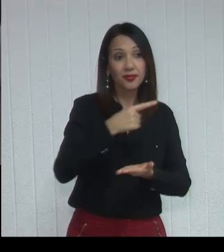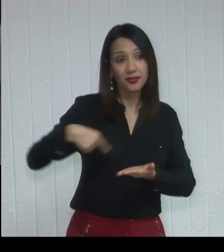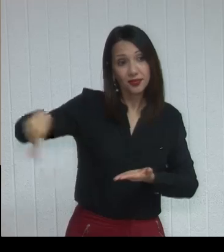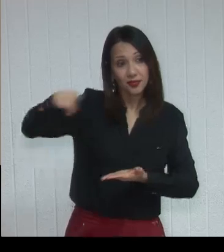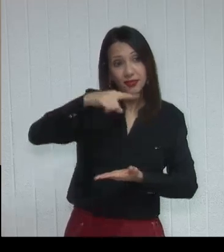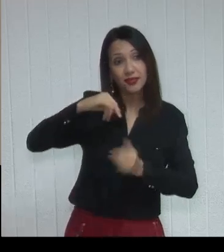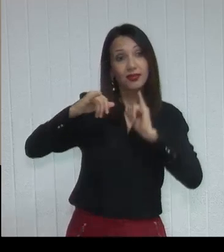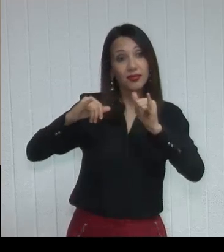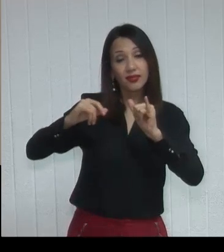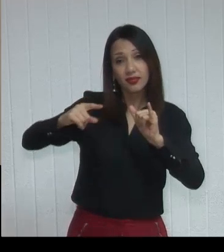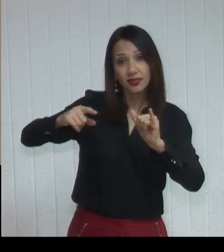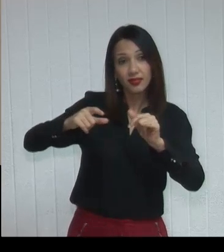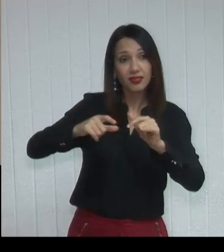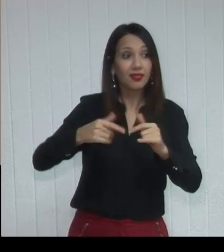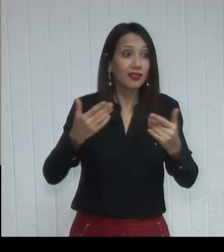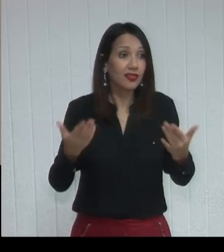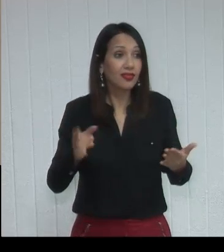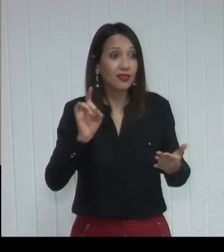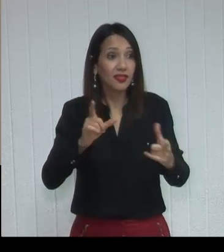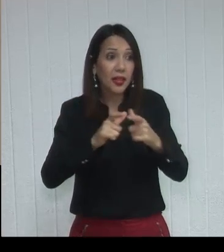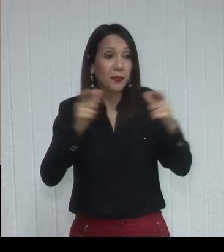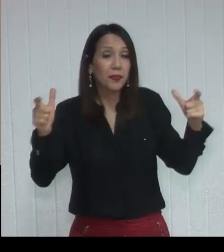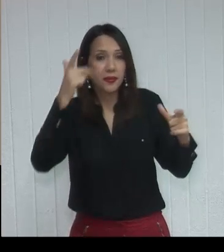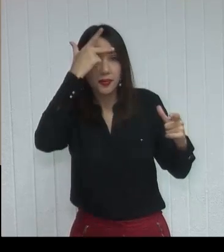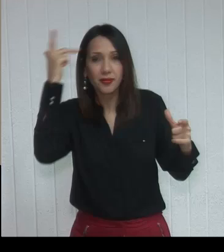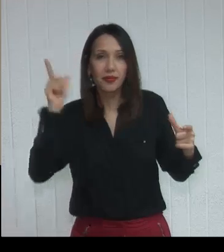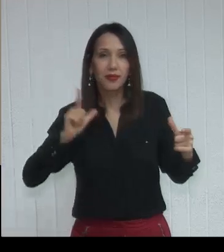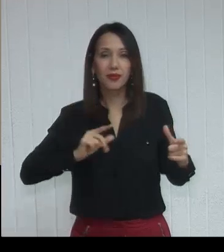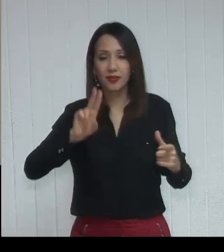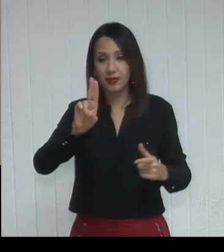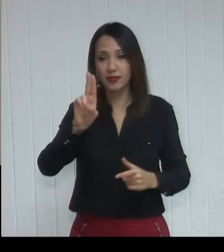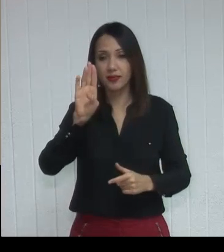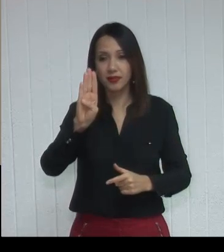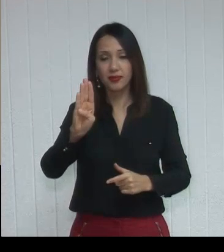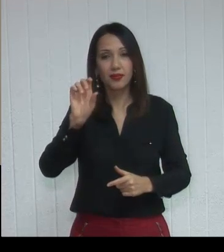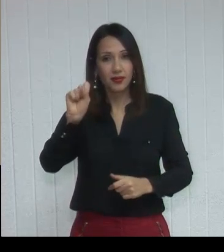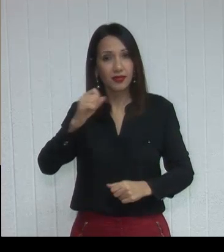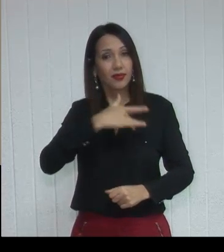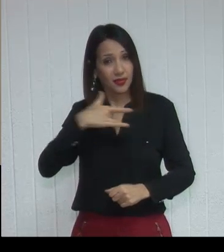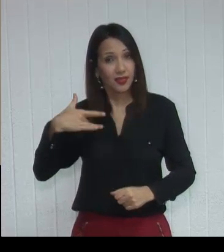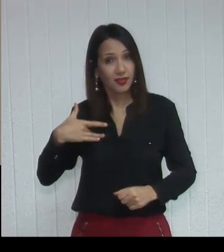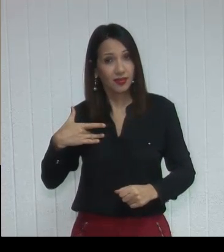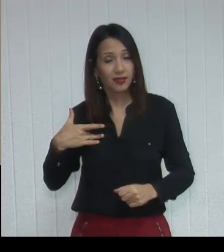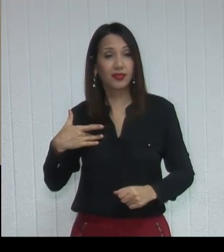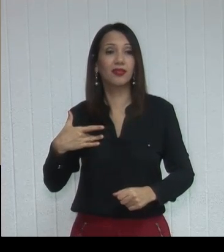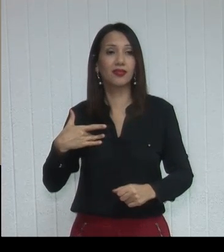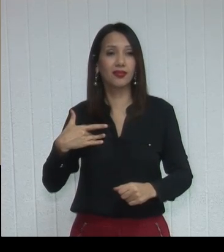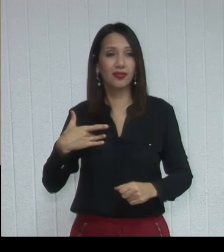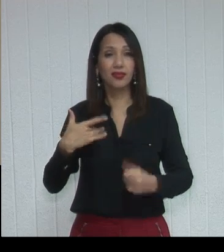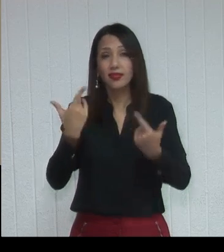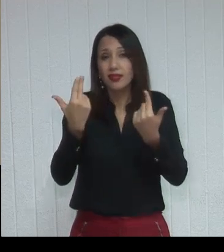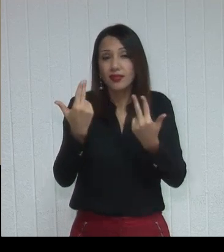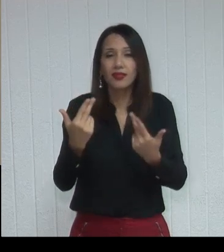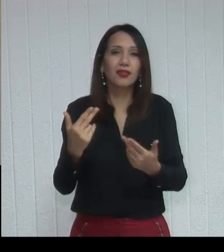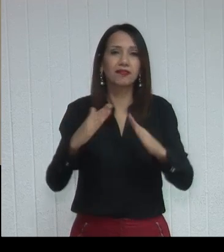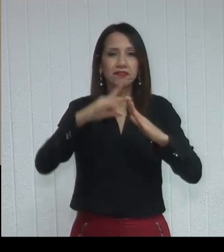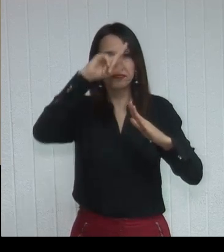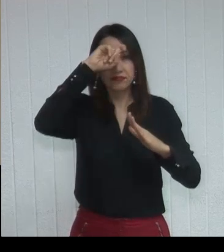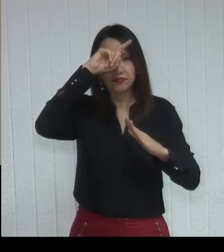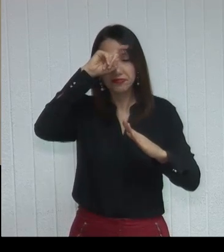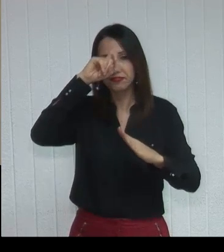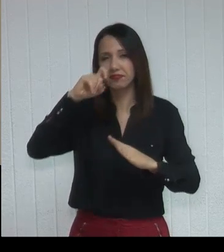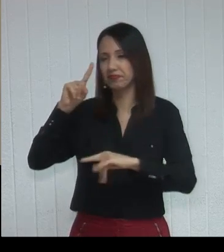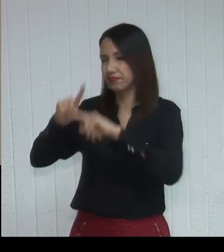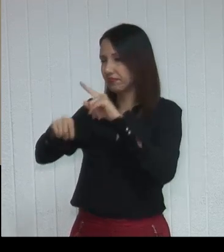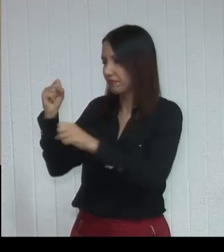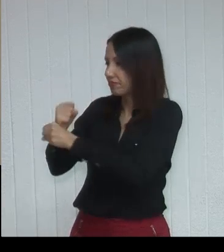é mais do que um hospital. A UBS e tudo com material de primeira. Uma obra do governo do Estado,